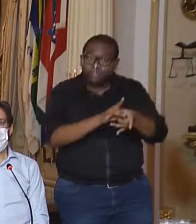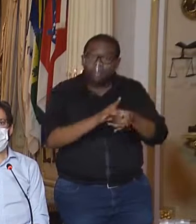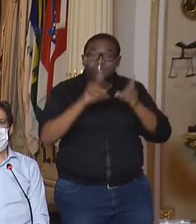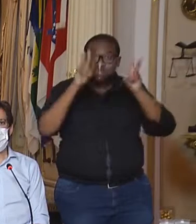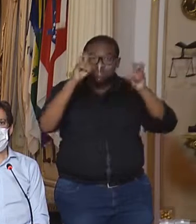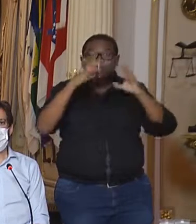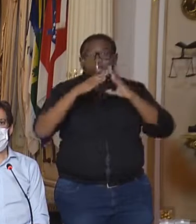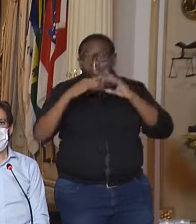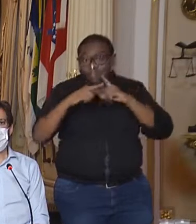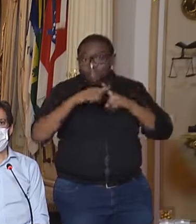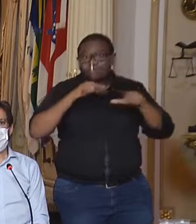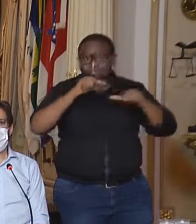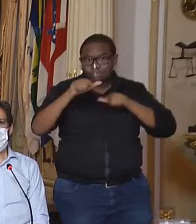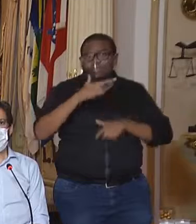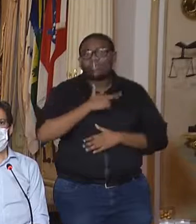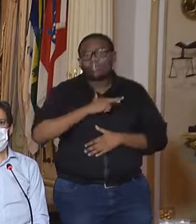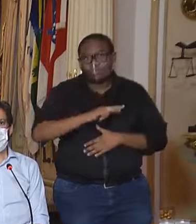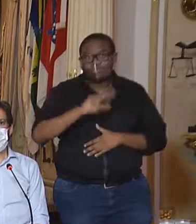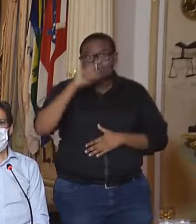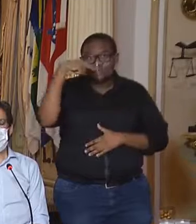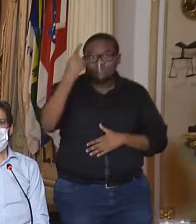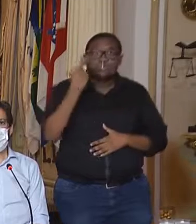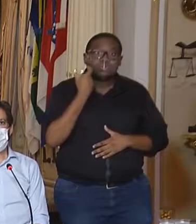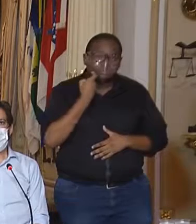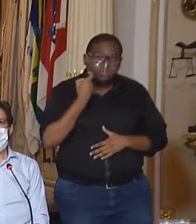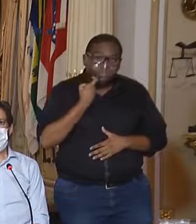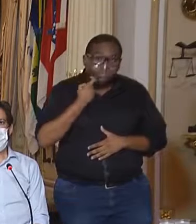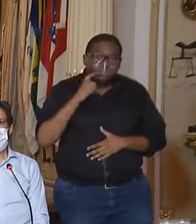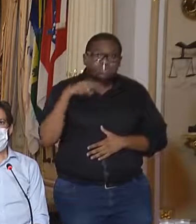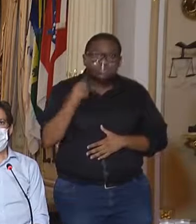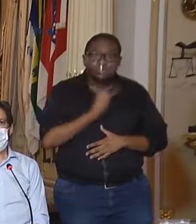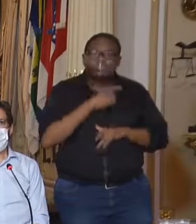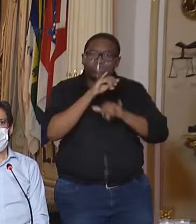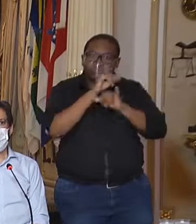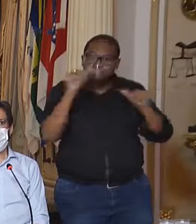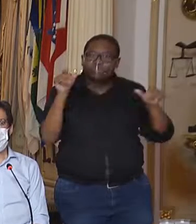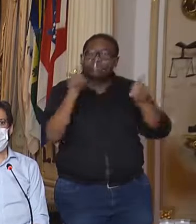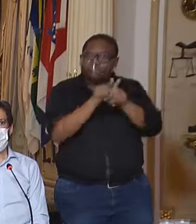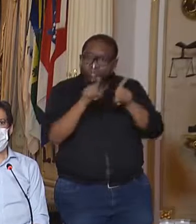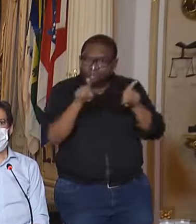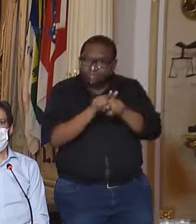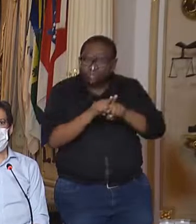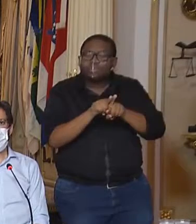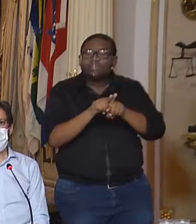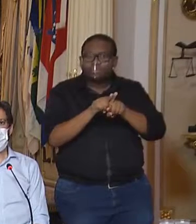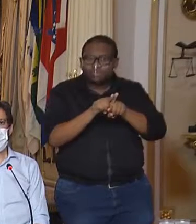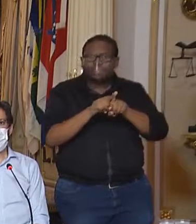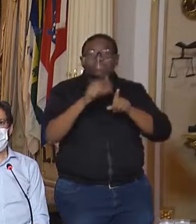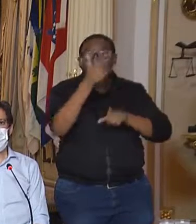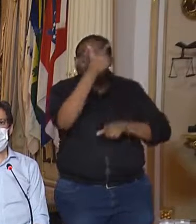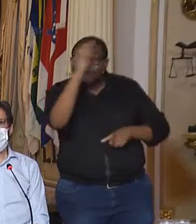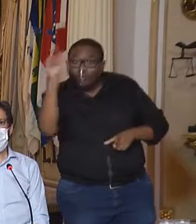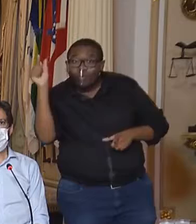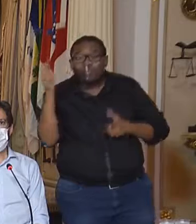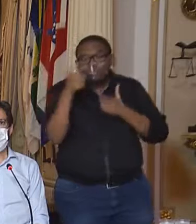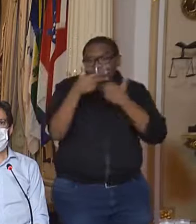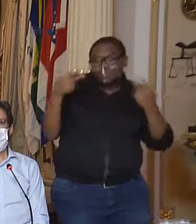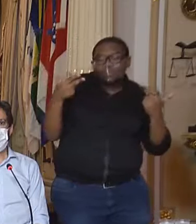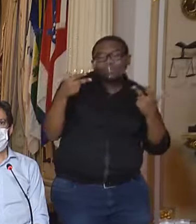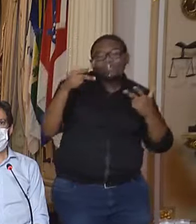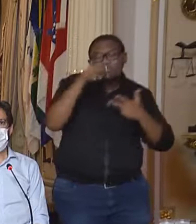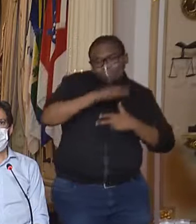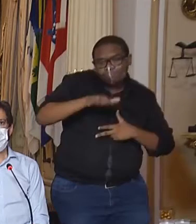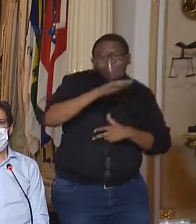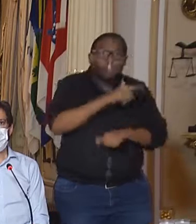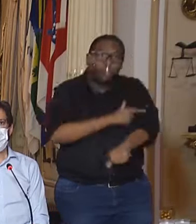às atividades religiosas. Na próxima sexta-feira, nós anunciaremos também medidas no tocante a outras questões de comportamento social.